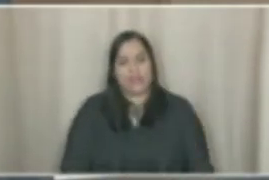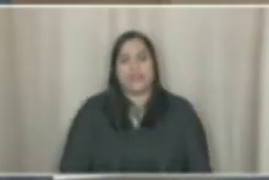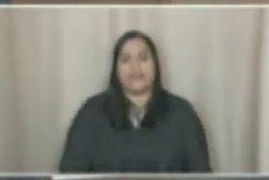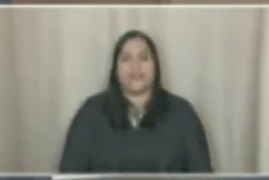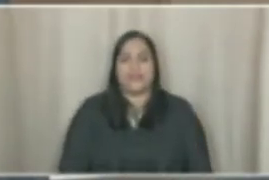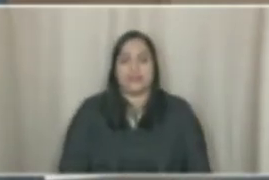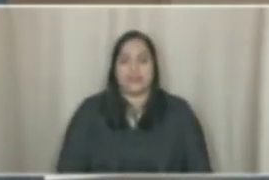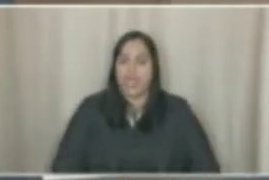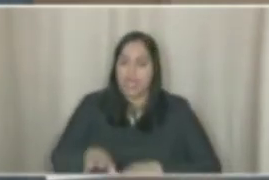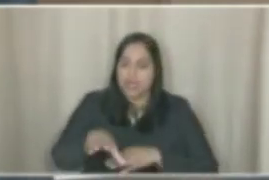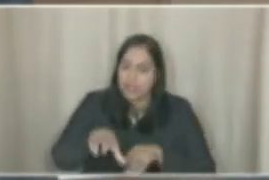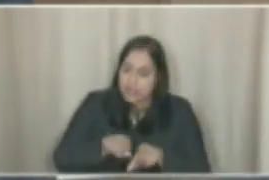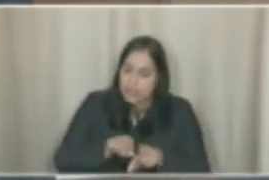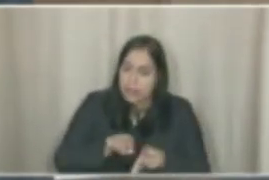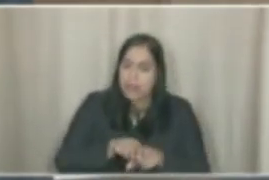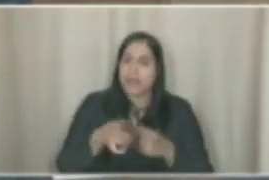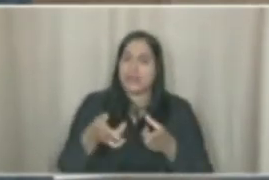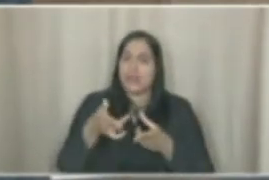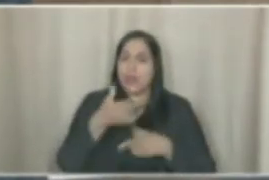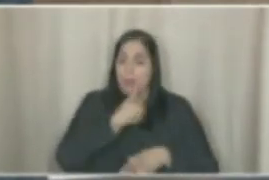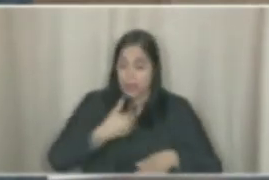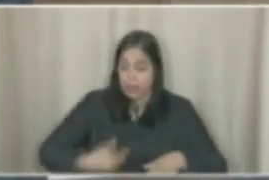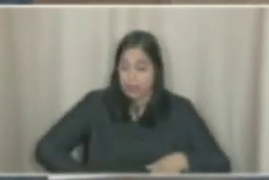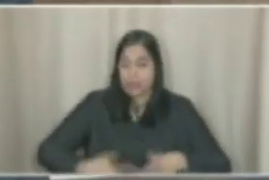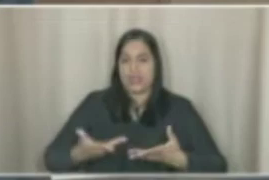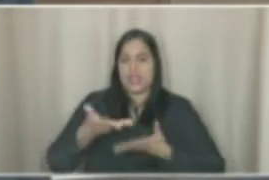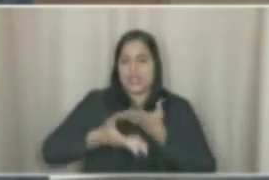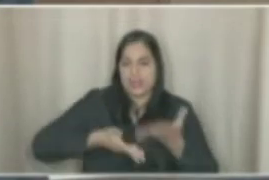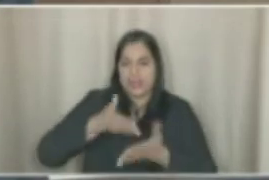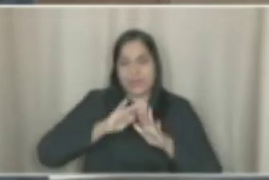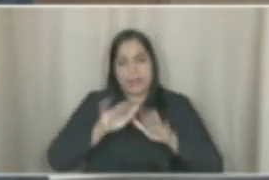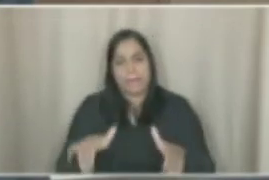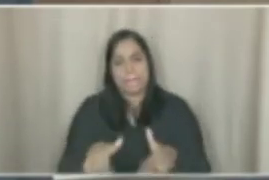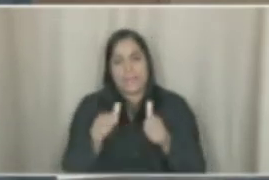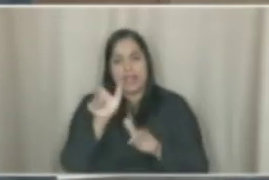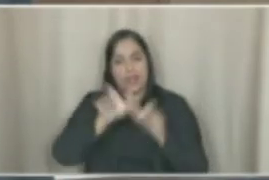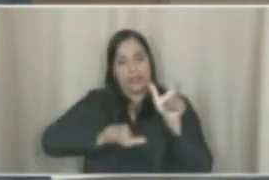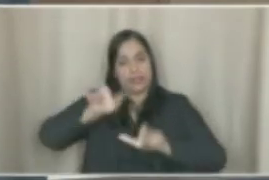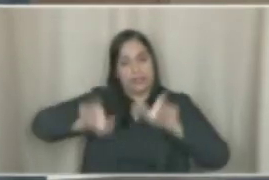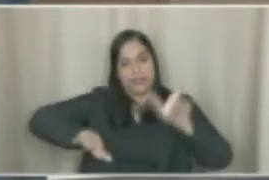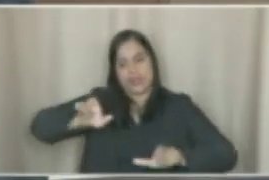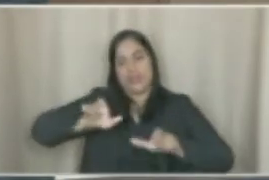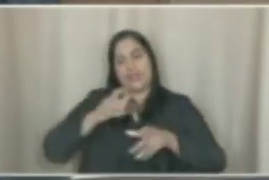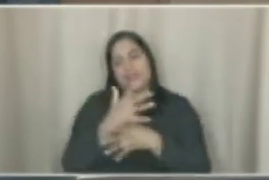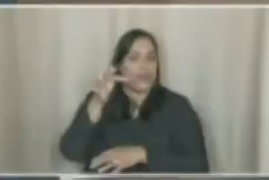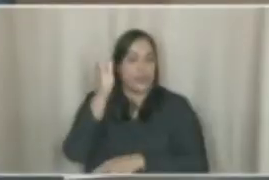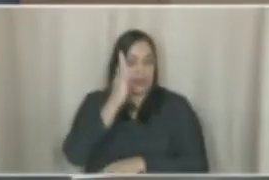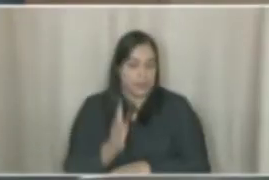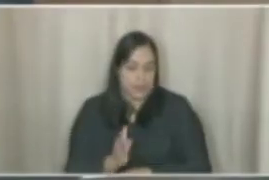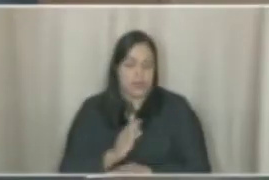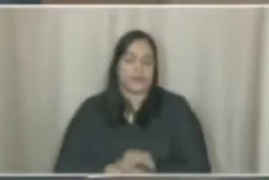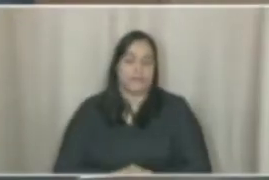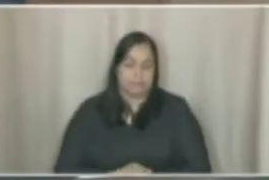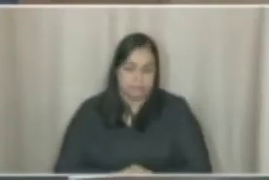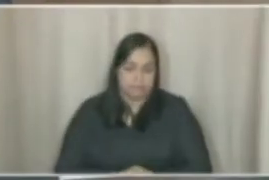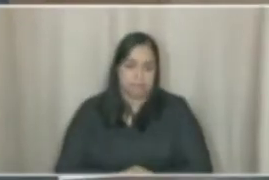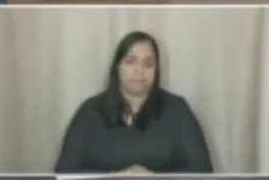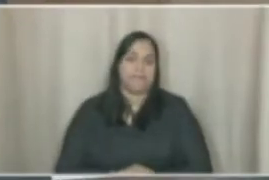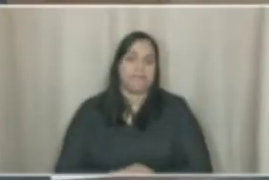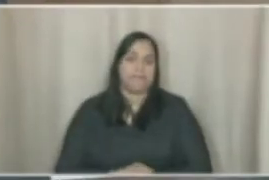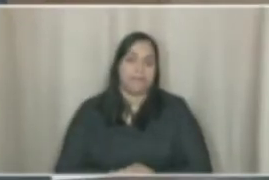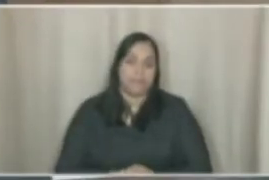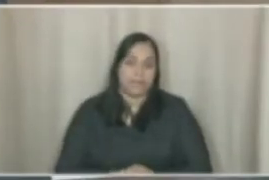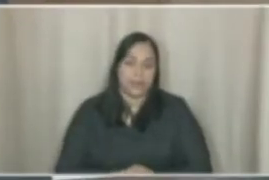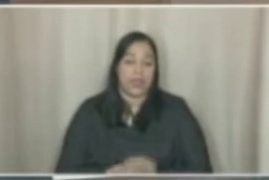tecnologias que tragam serviços públicos melhores para os cidadãs e os cidadãs do Recife. Todas as ações do Poder